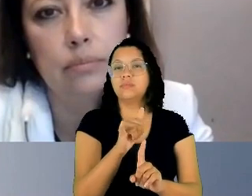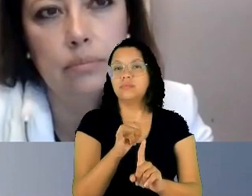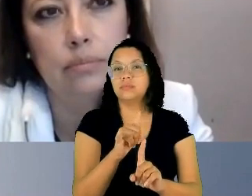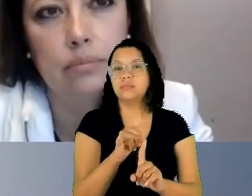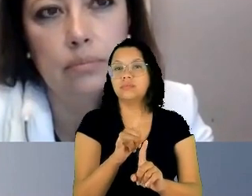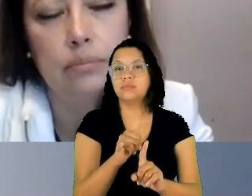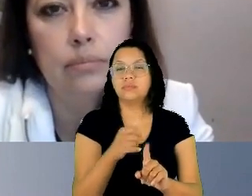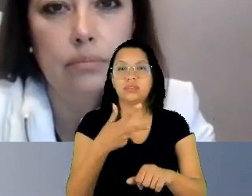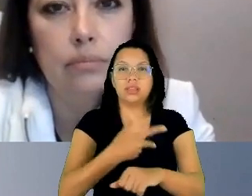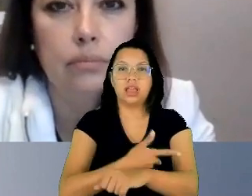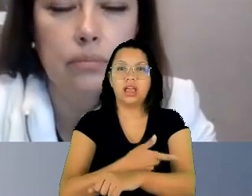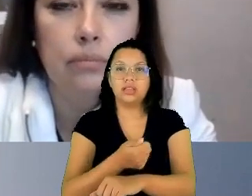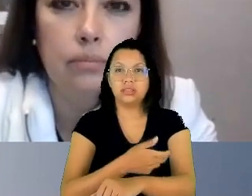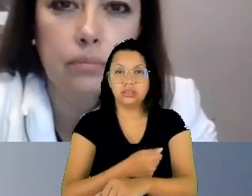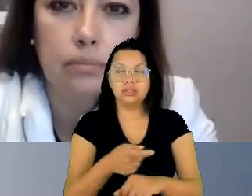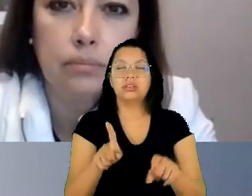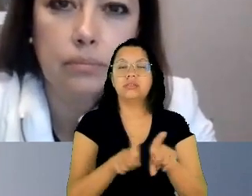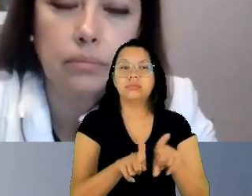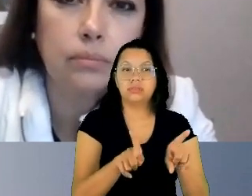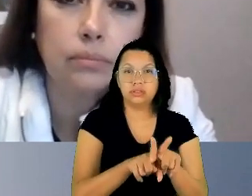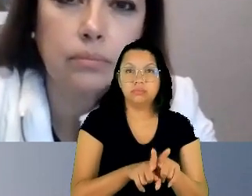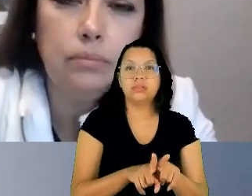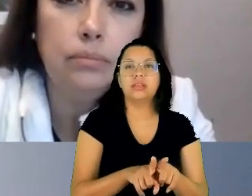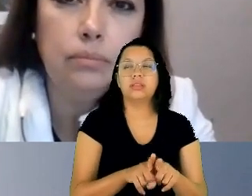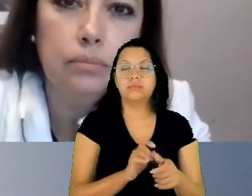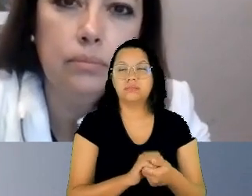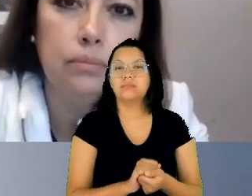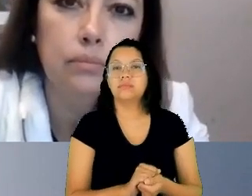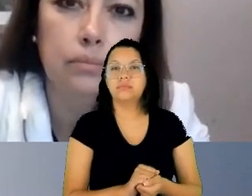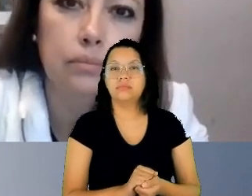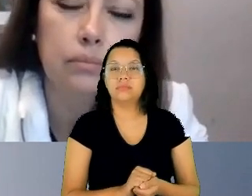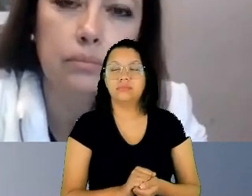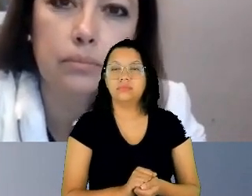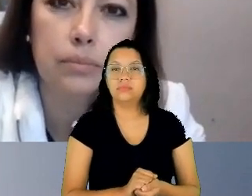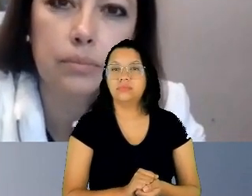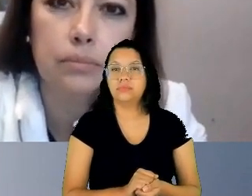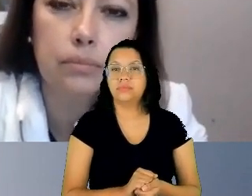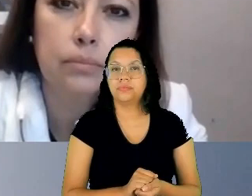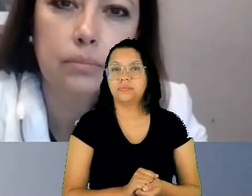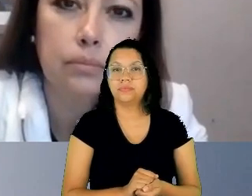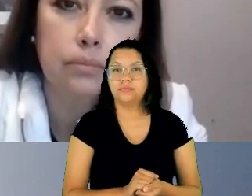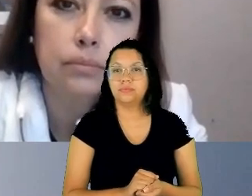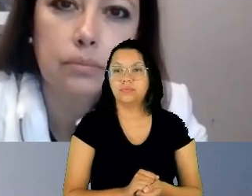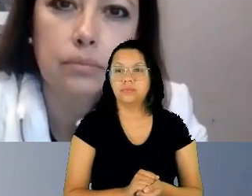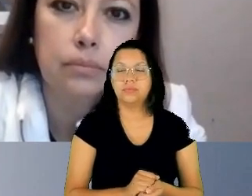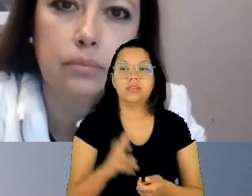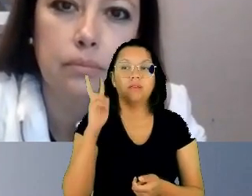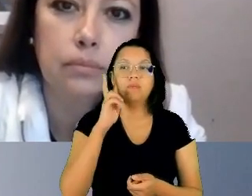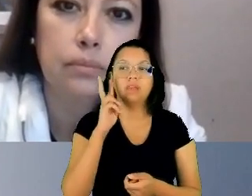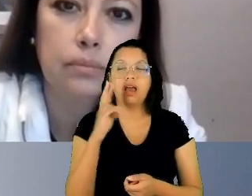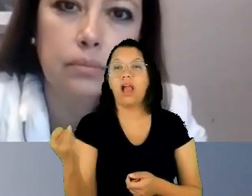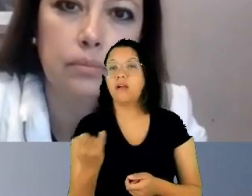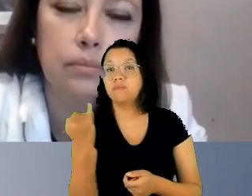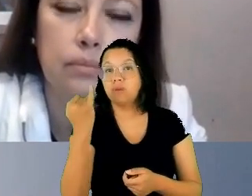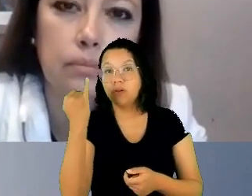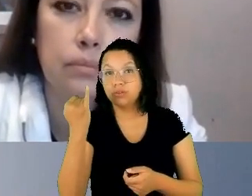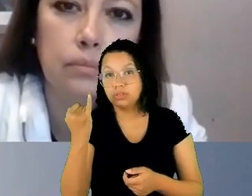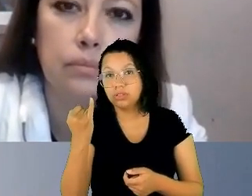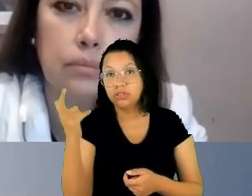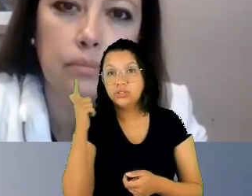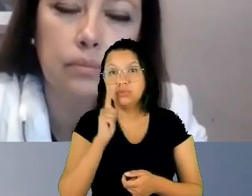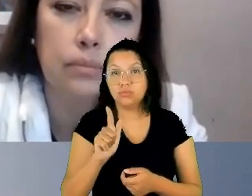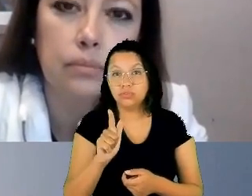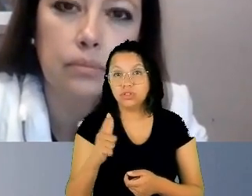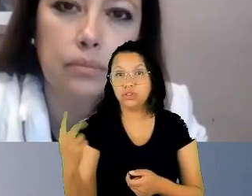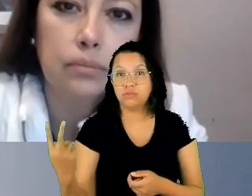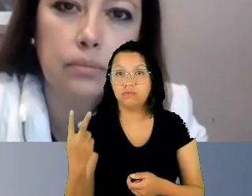peritagem ginecológica, etc. Eu lembro aí a importância de conferir valor à palavra da vítima,